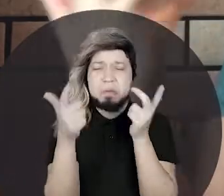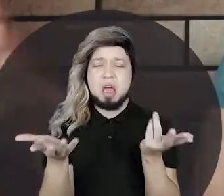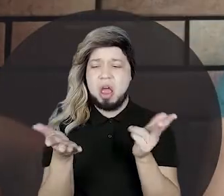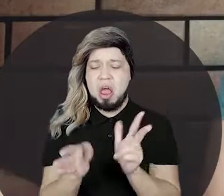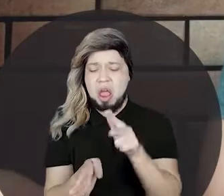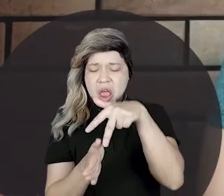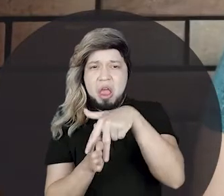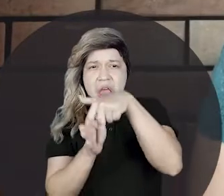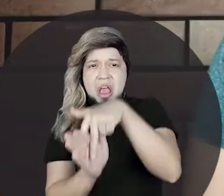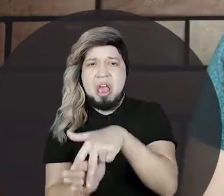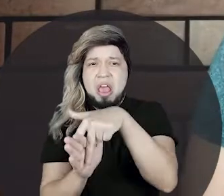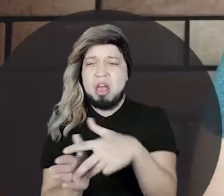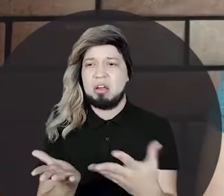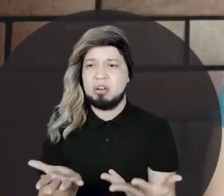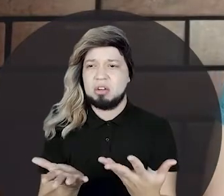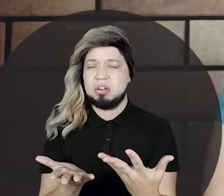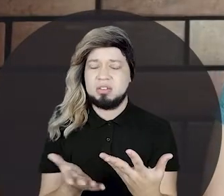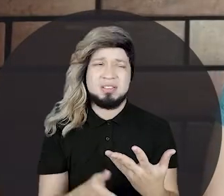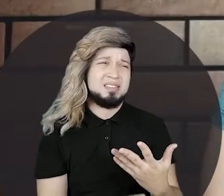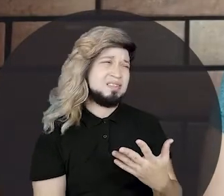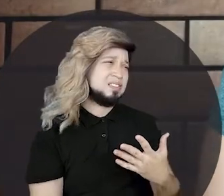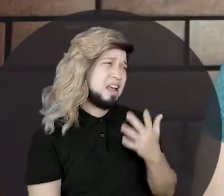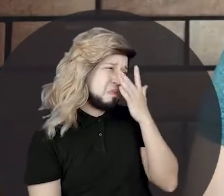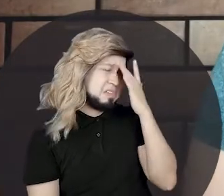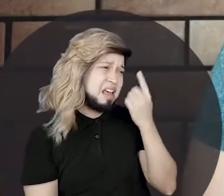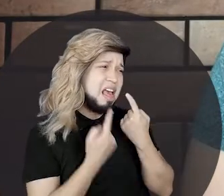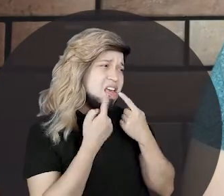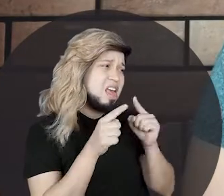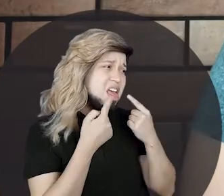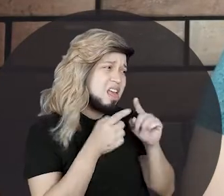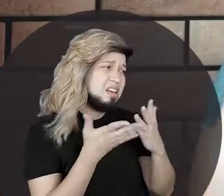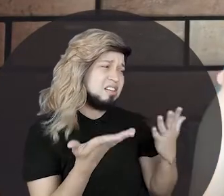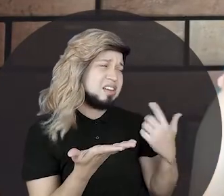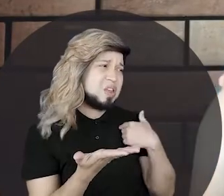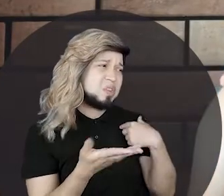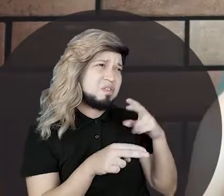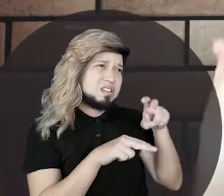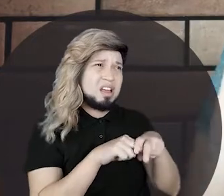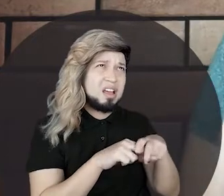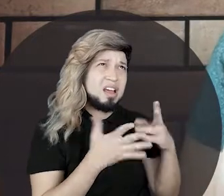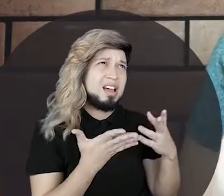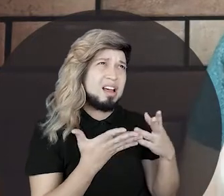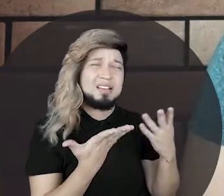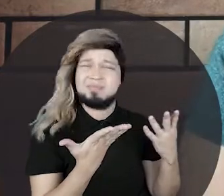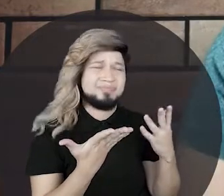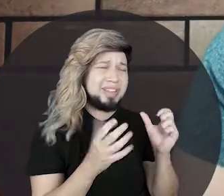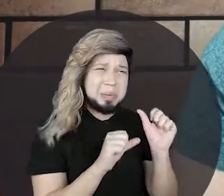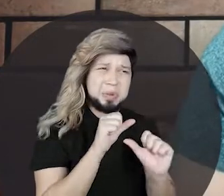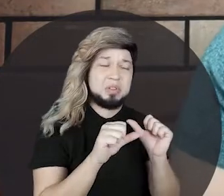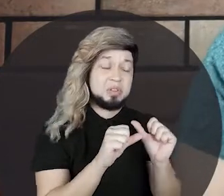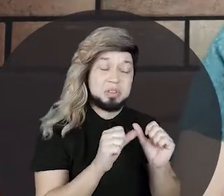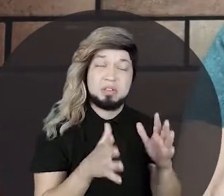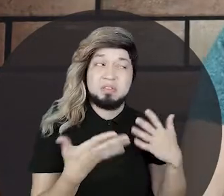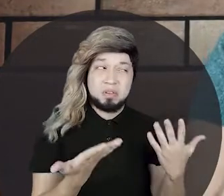em cima. Olha, em cima do jumento. Aí o velho sozinho, vixe, meu filho, o povo tá reclamando. Eu tava sentada, agora eu tô... Vamos fazer o